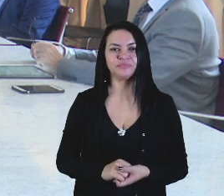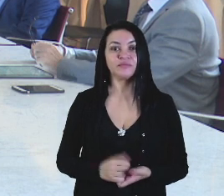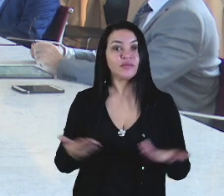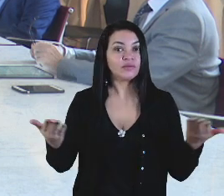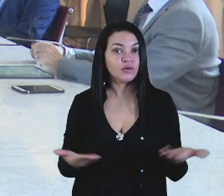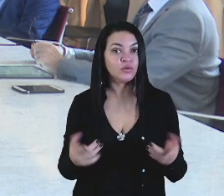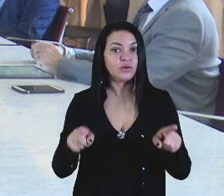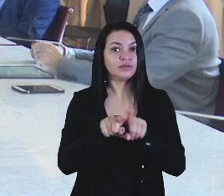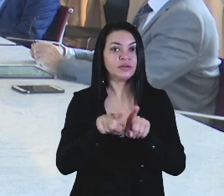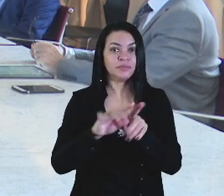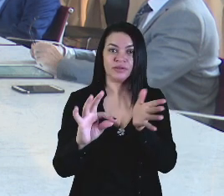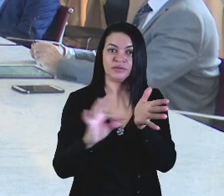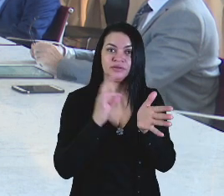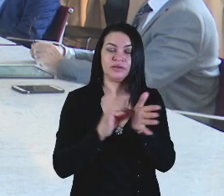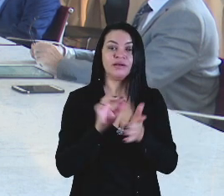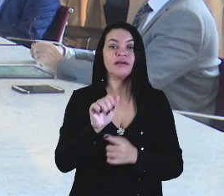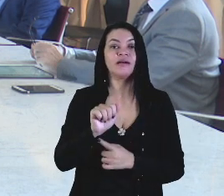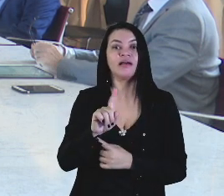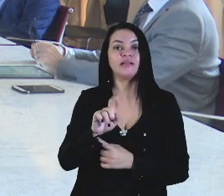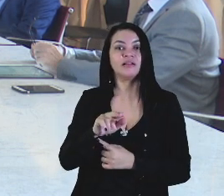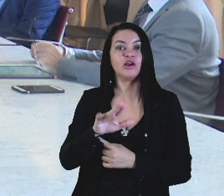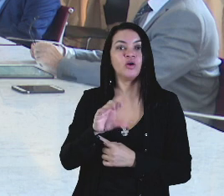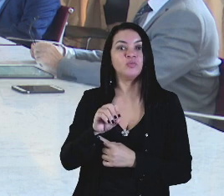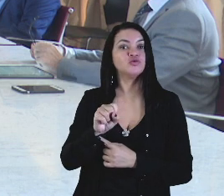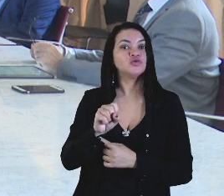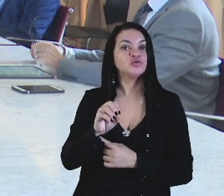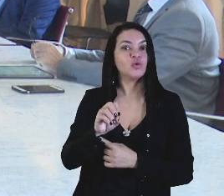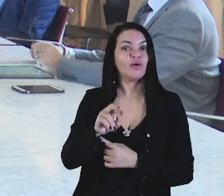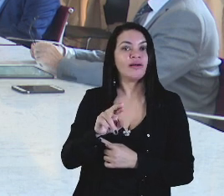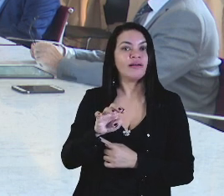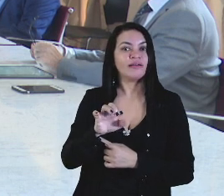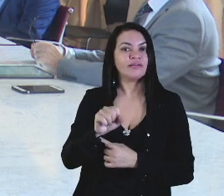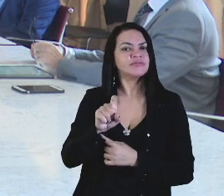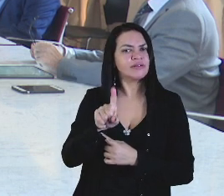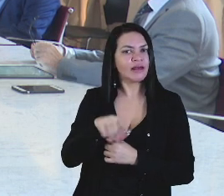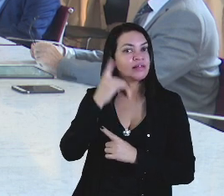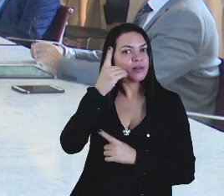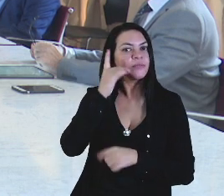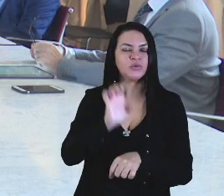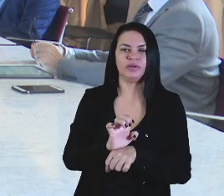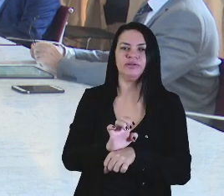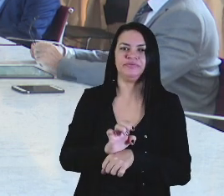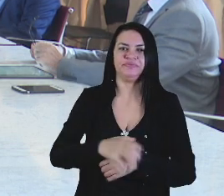Assinará também o senhor Adelmo Soares, deputado estadual.